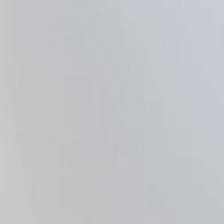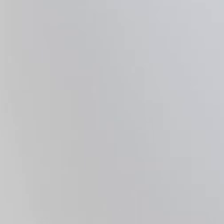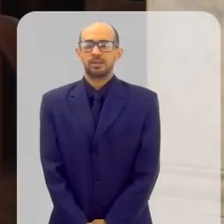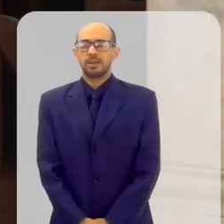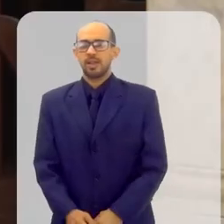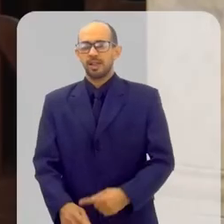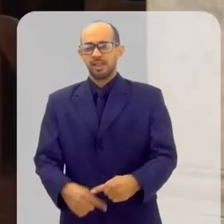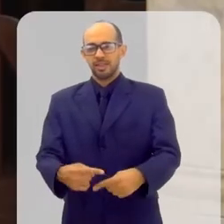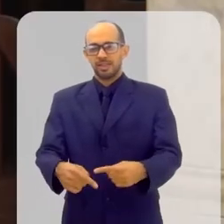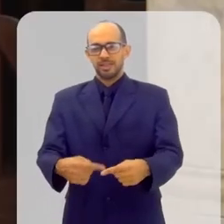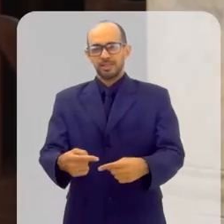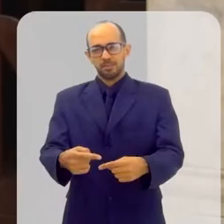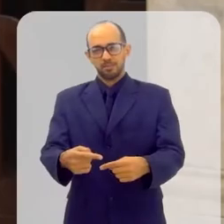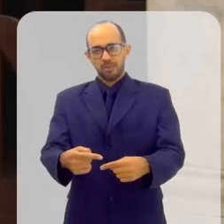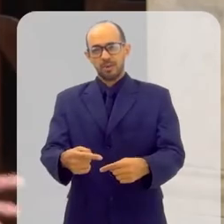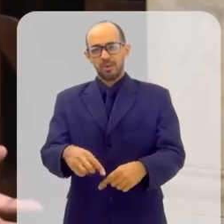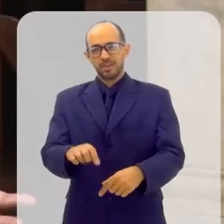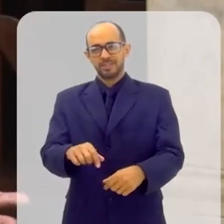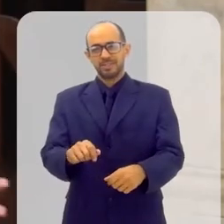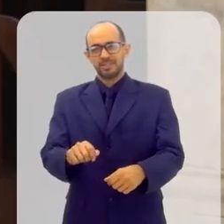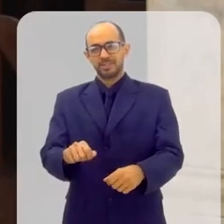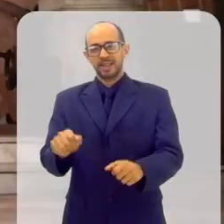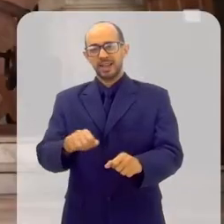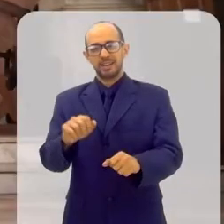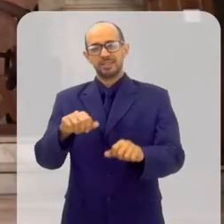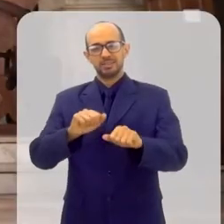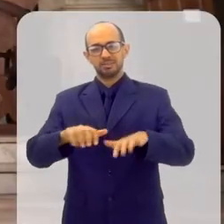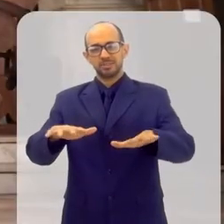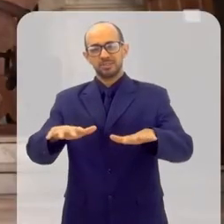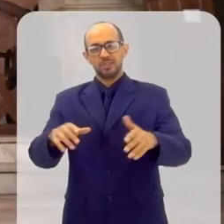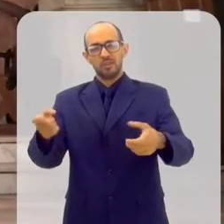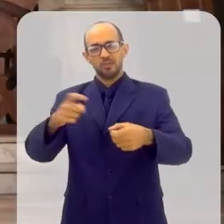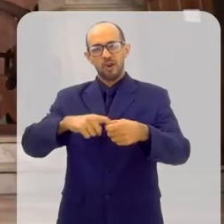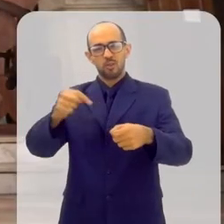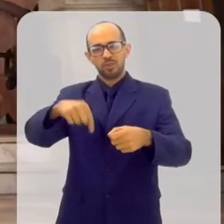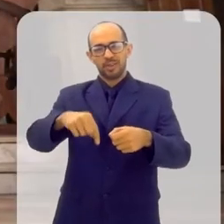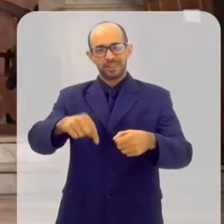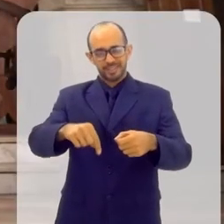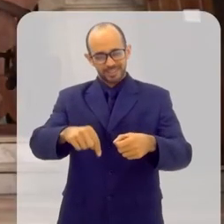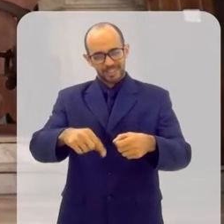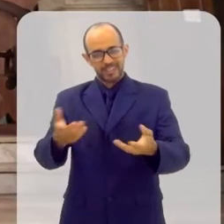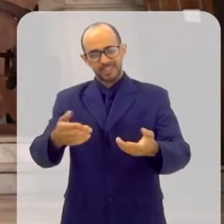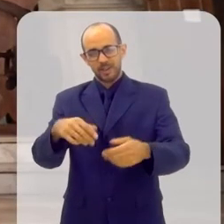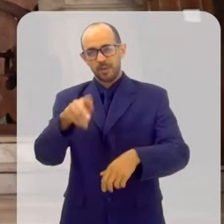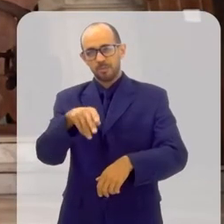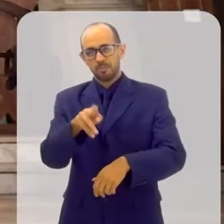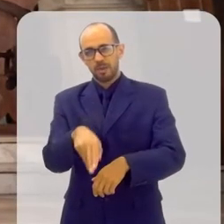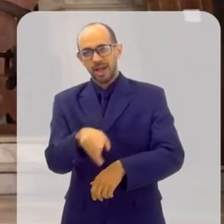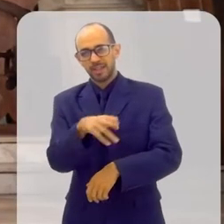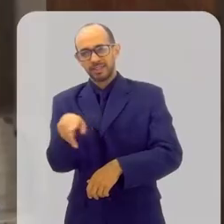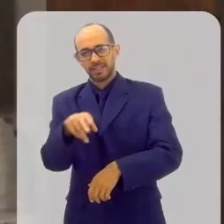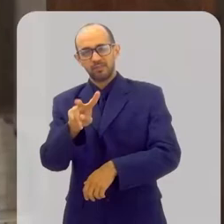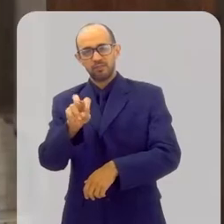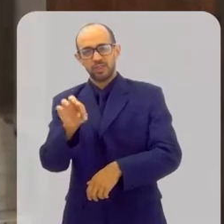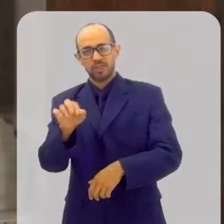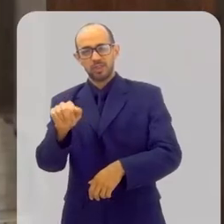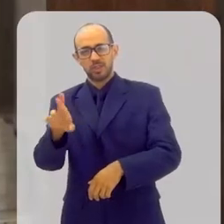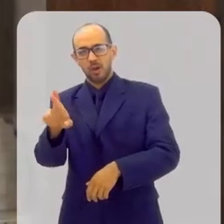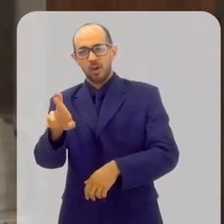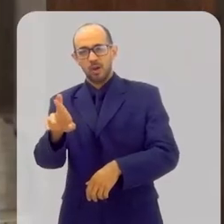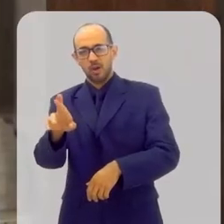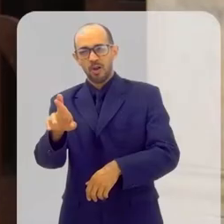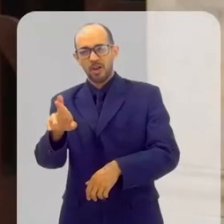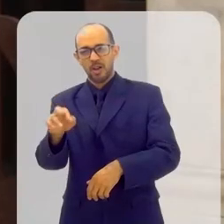Hoje o programa Expo Religião volta aqui na Igreja Católica Greco Melquita, com o padre Vitor Pimentel,